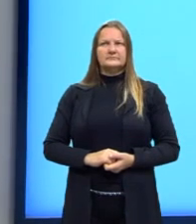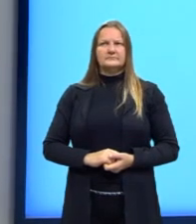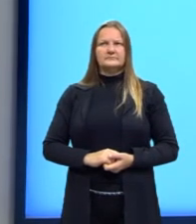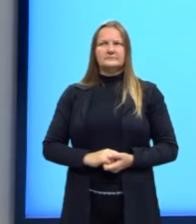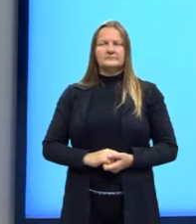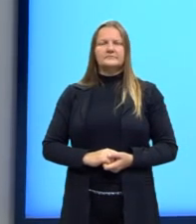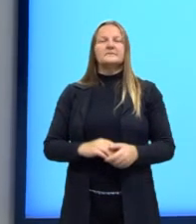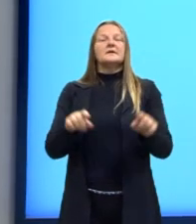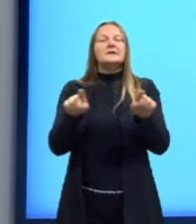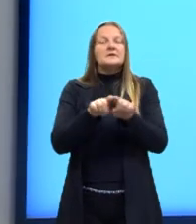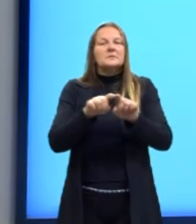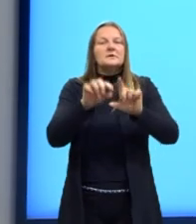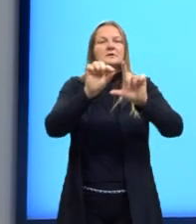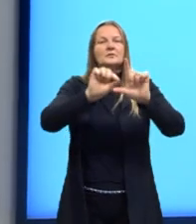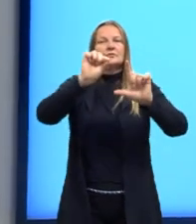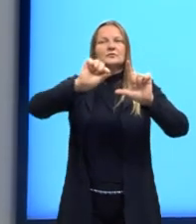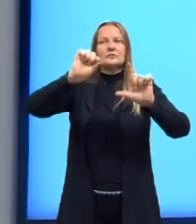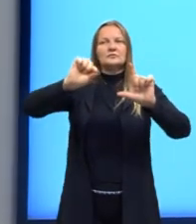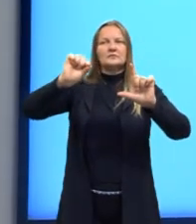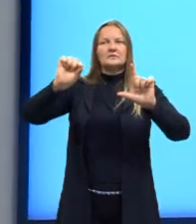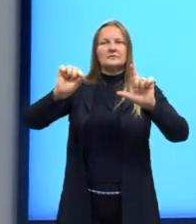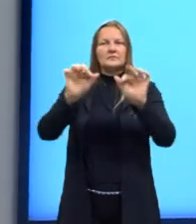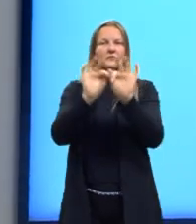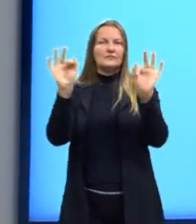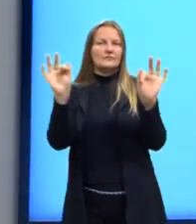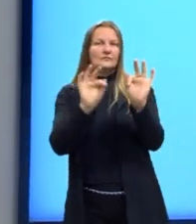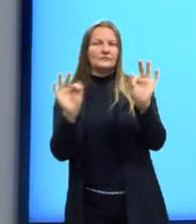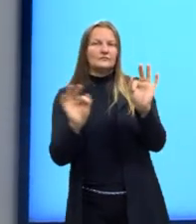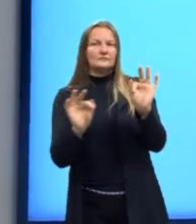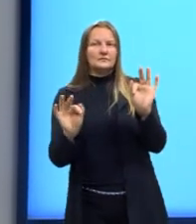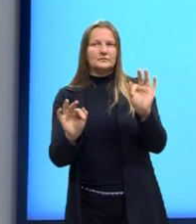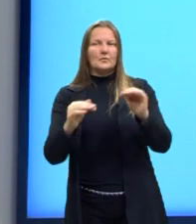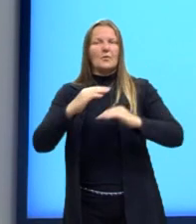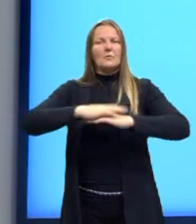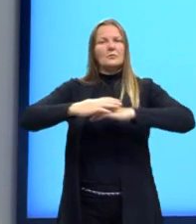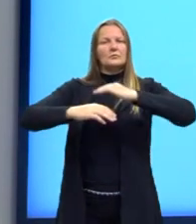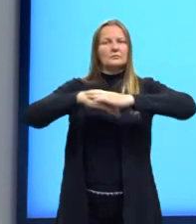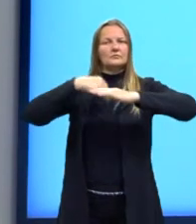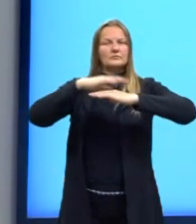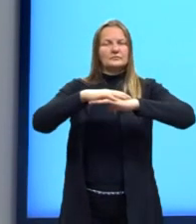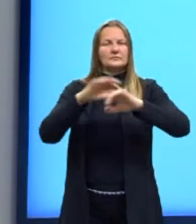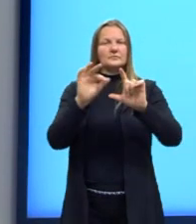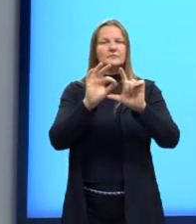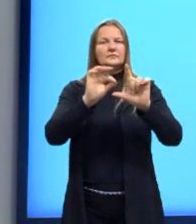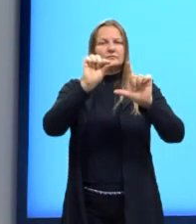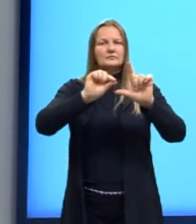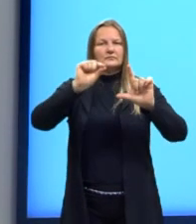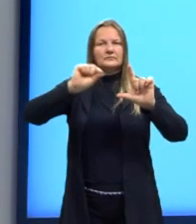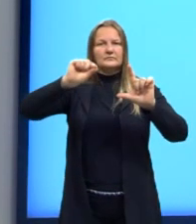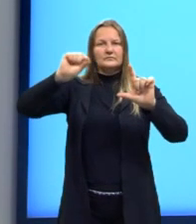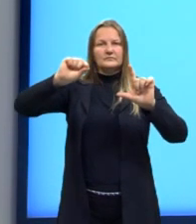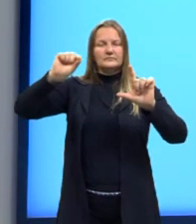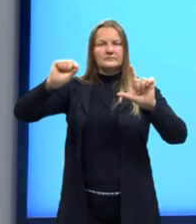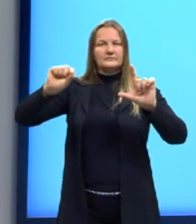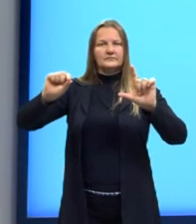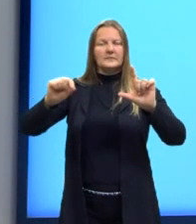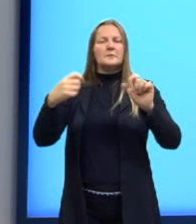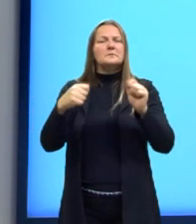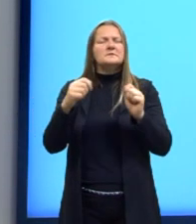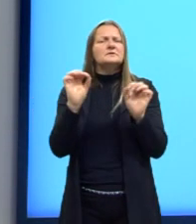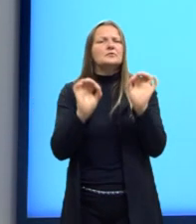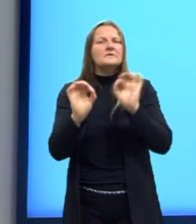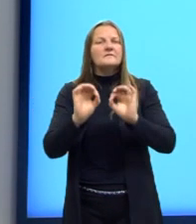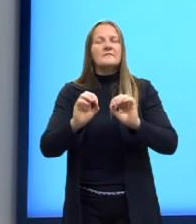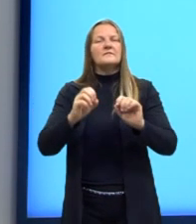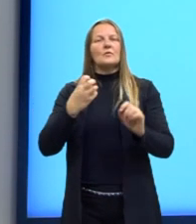Ainda sobre o gráfico da função, para construir esse tipo de gráfico, é necessário atribuir